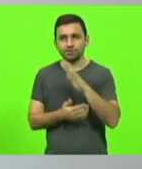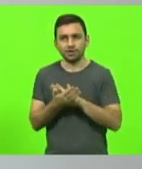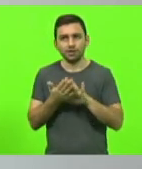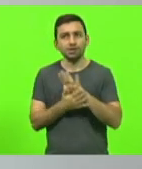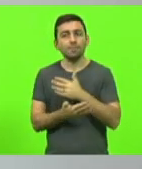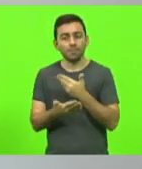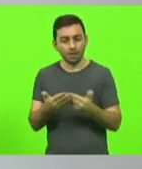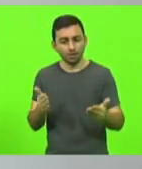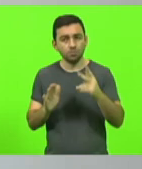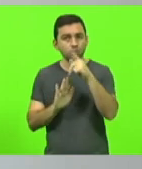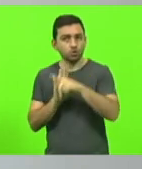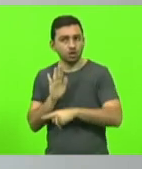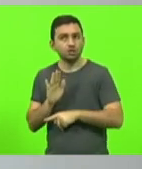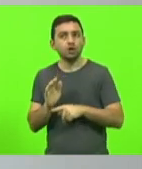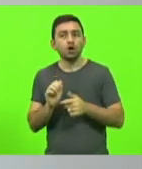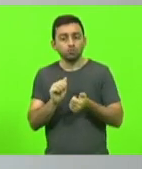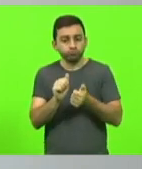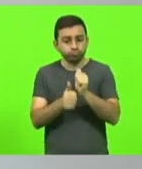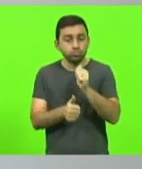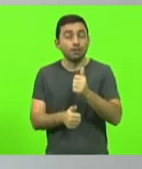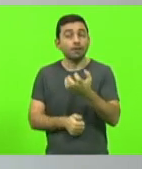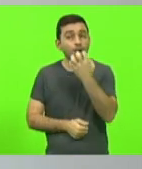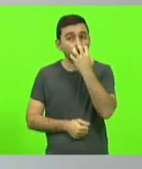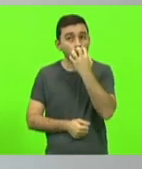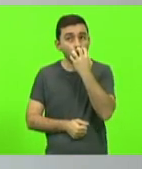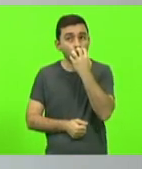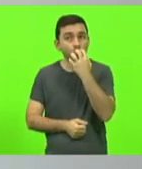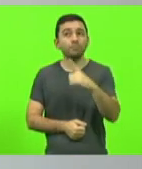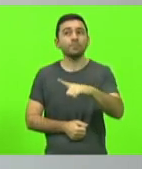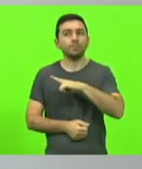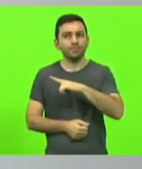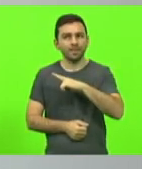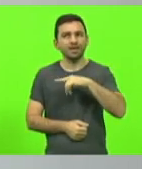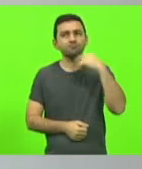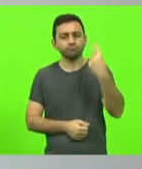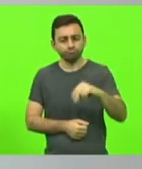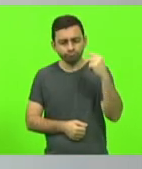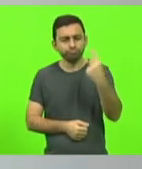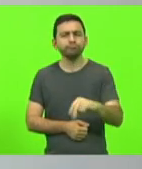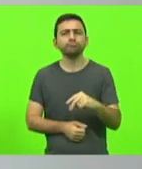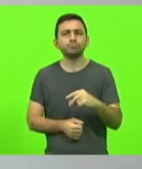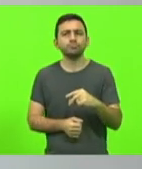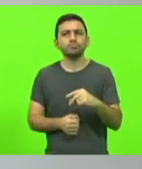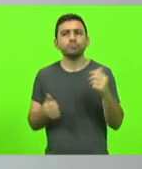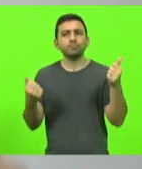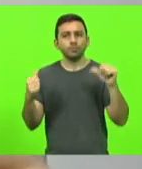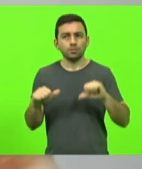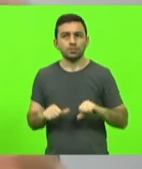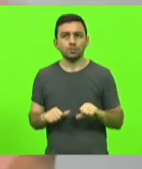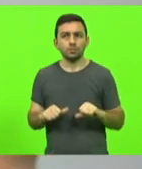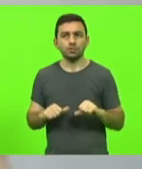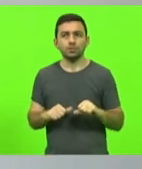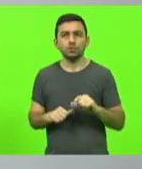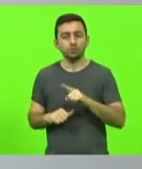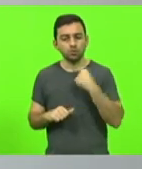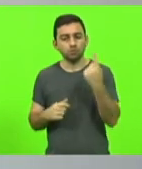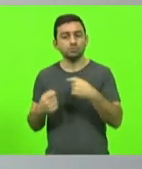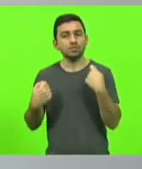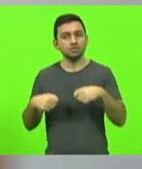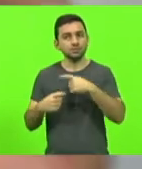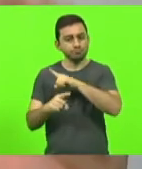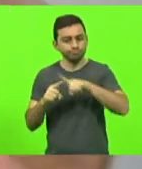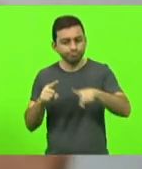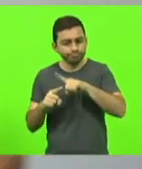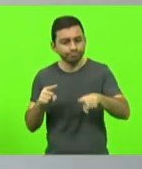de corrida de cães. Existe maus tratos, sim, mas nós precisamos coibir mais.